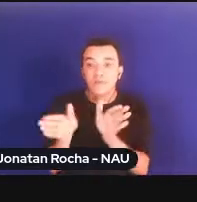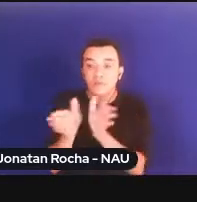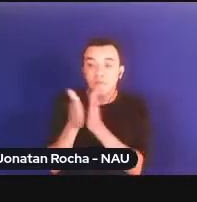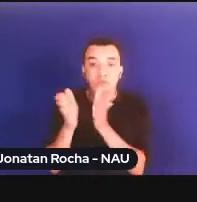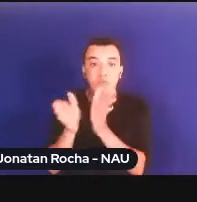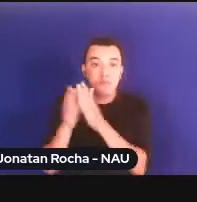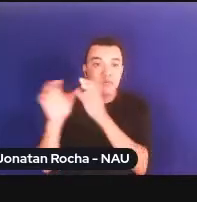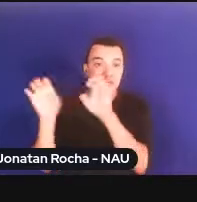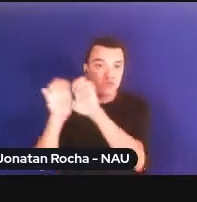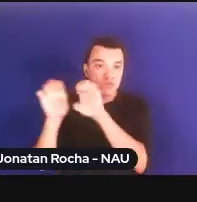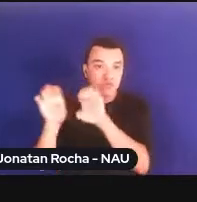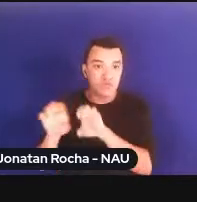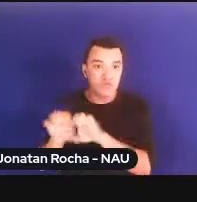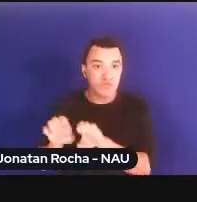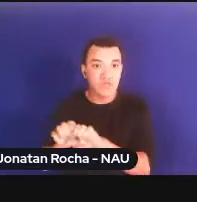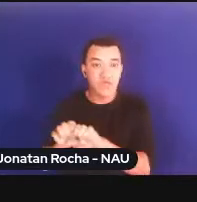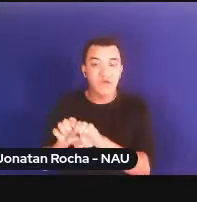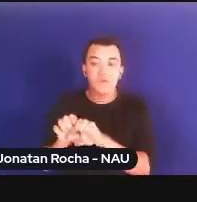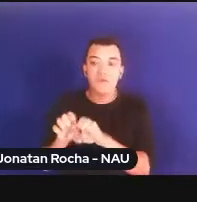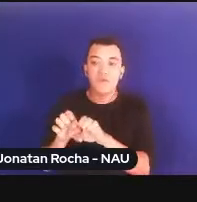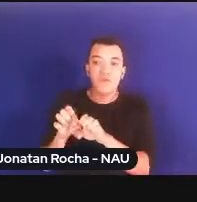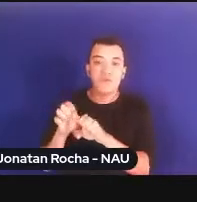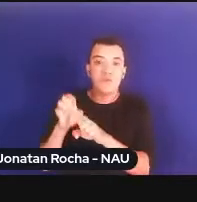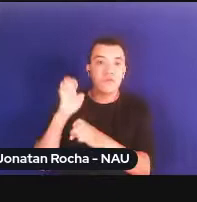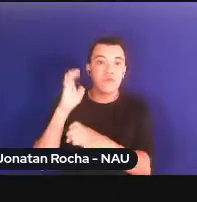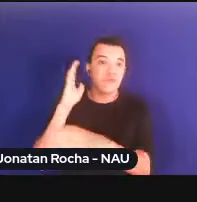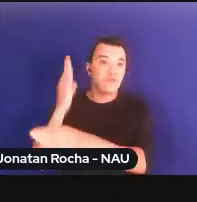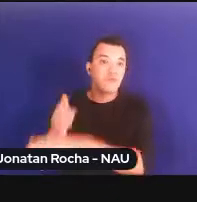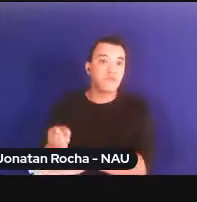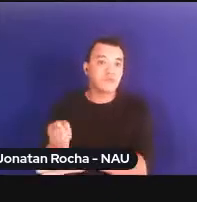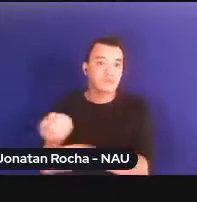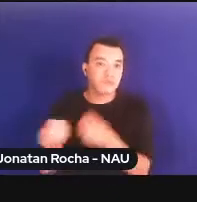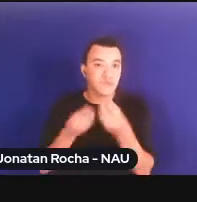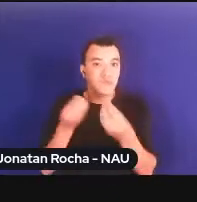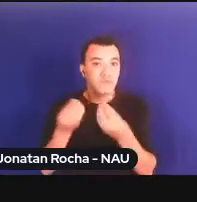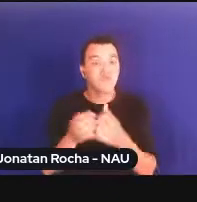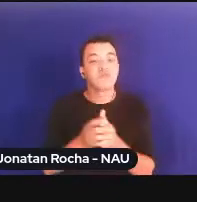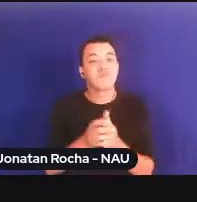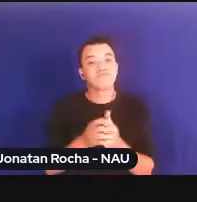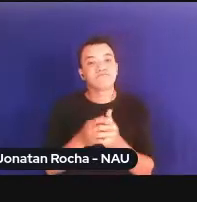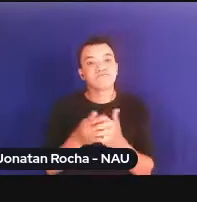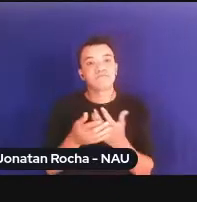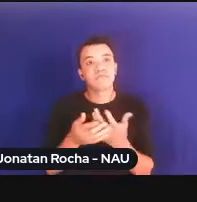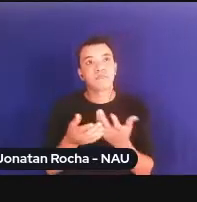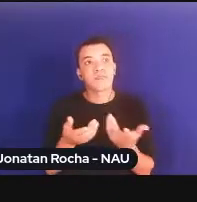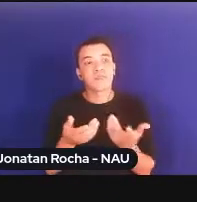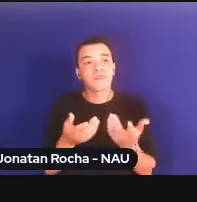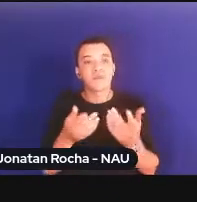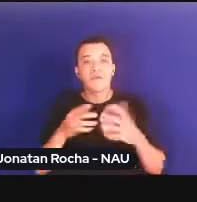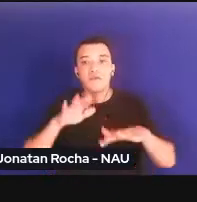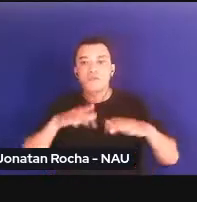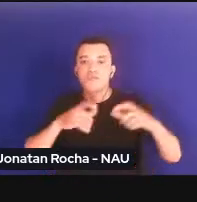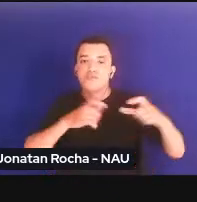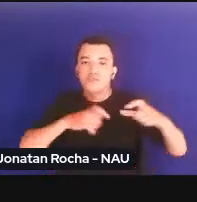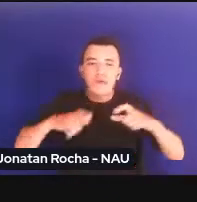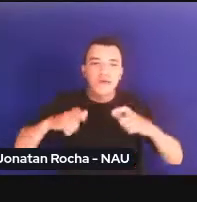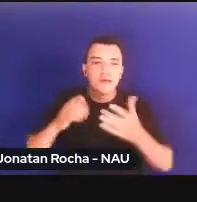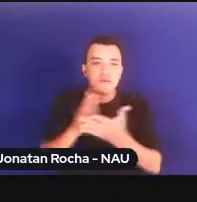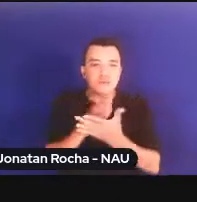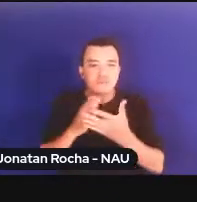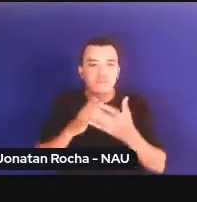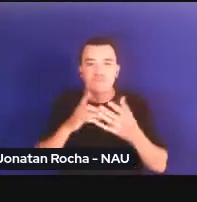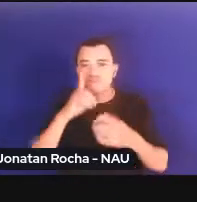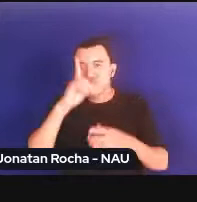fome vestuário que abarca a desassistência hospitalar em algumas regiões a